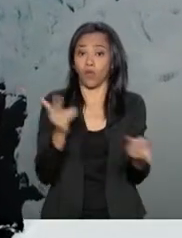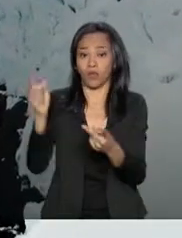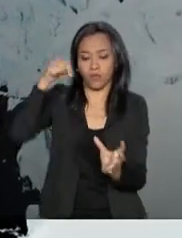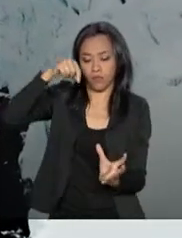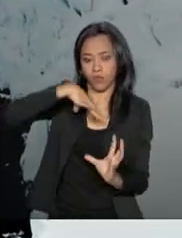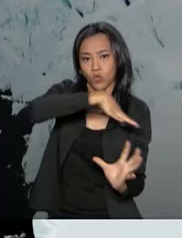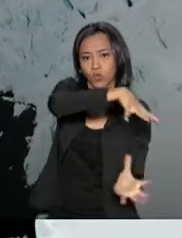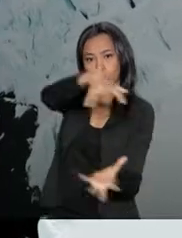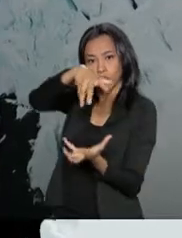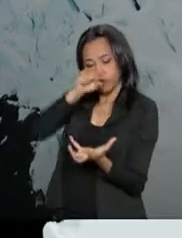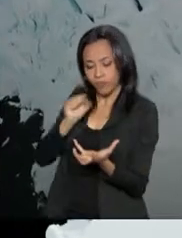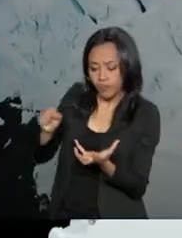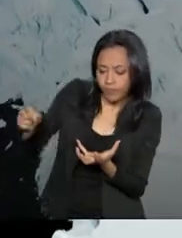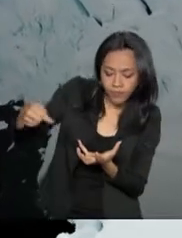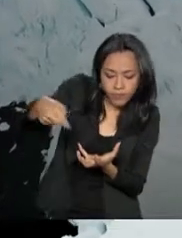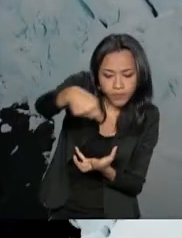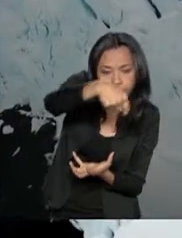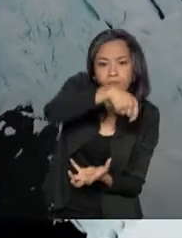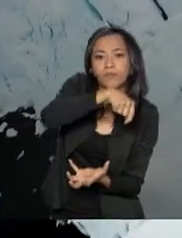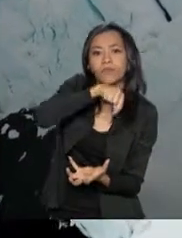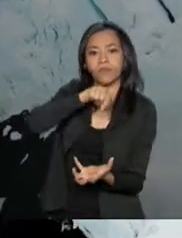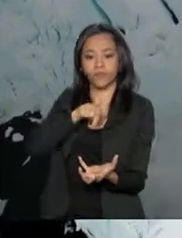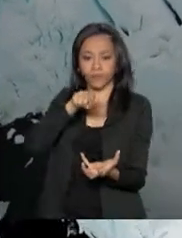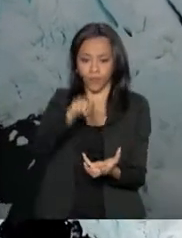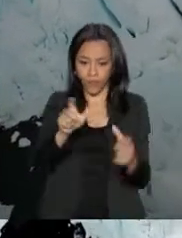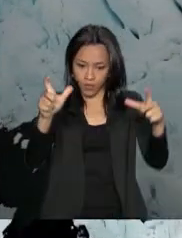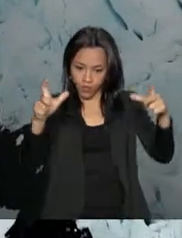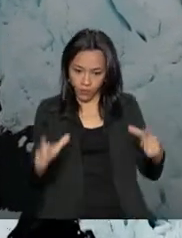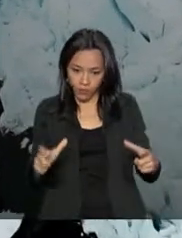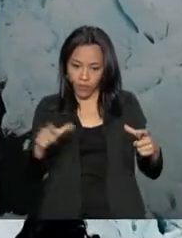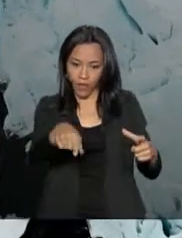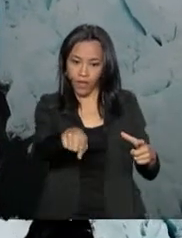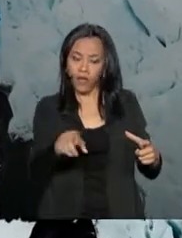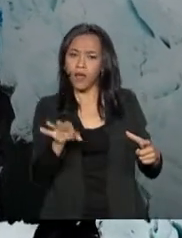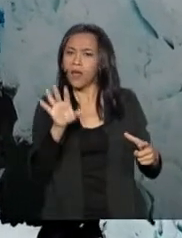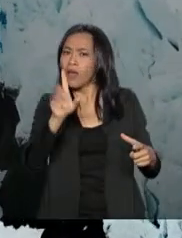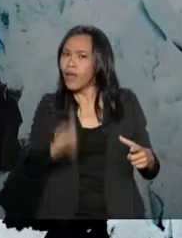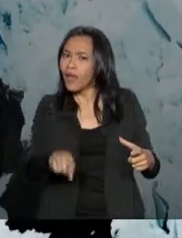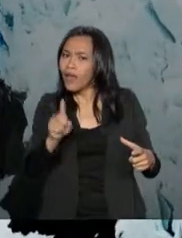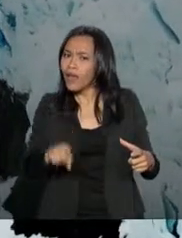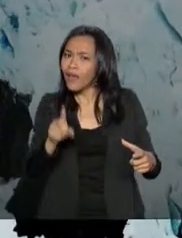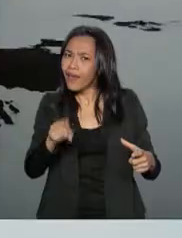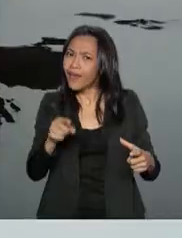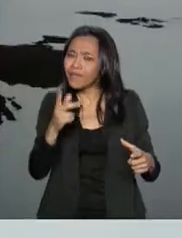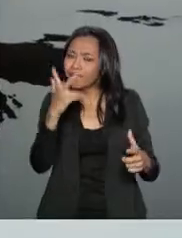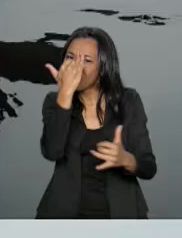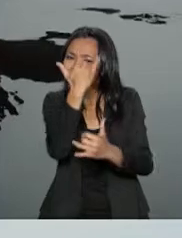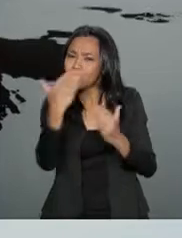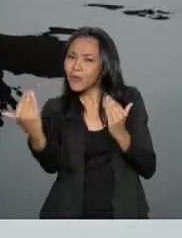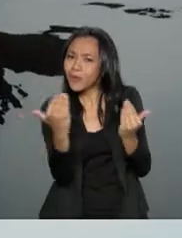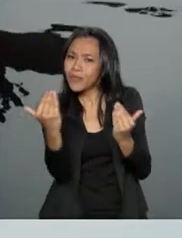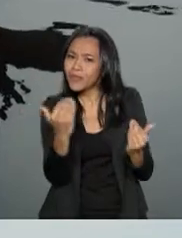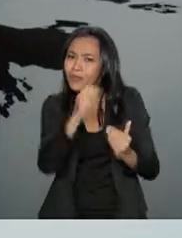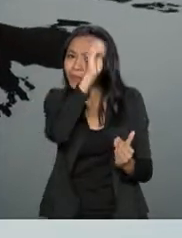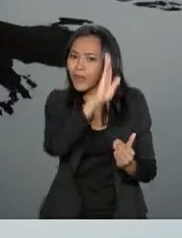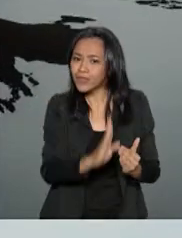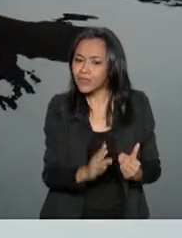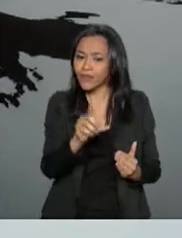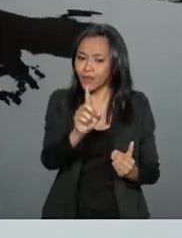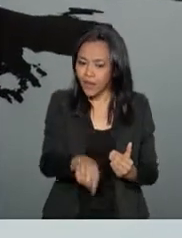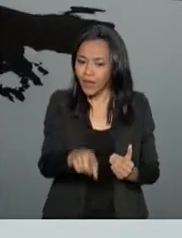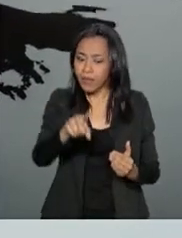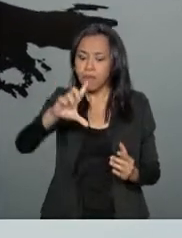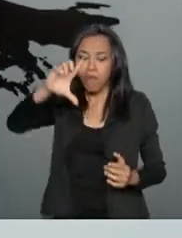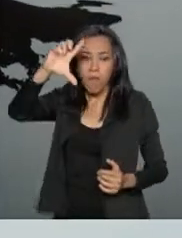Esse continente de superlativos tem uma área que é mais de uma vez e meia a do Brasil. É onde foi captada a temperatura